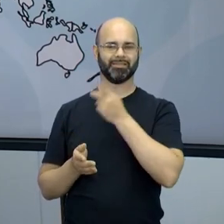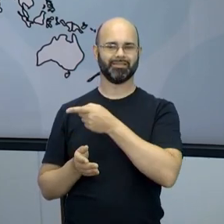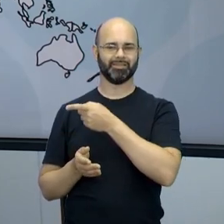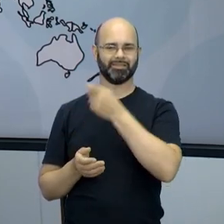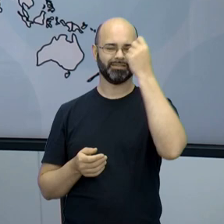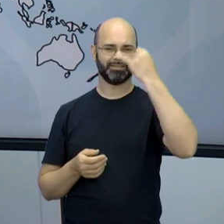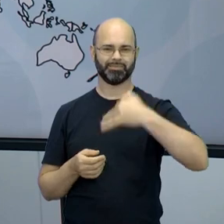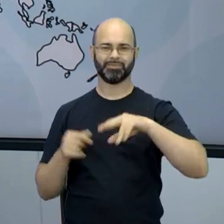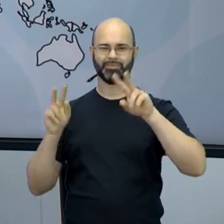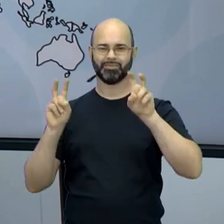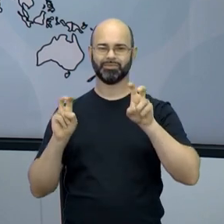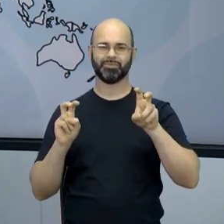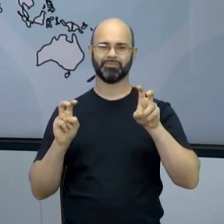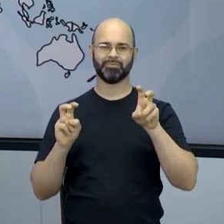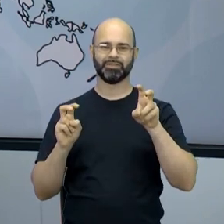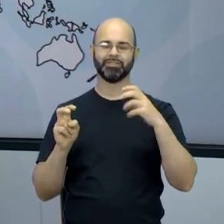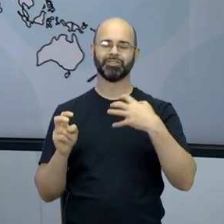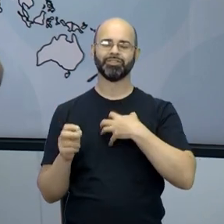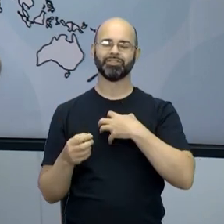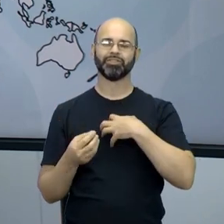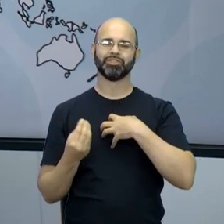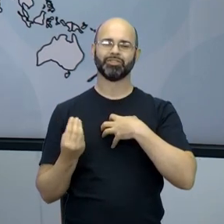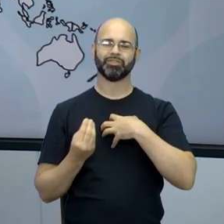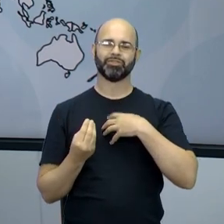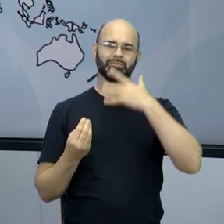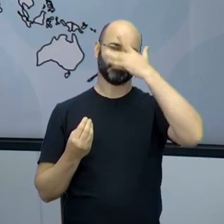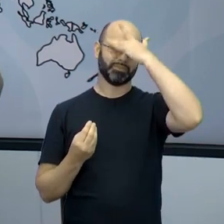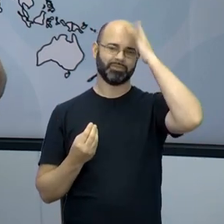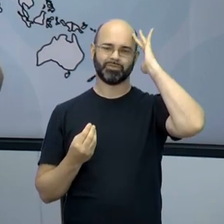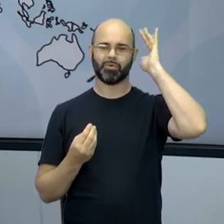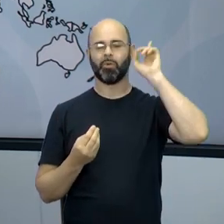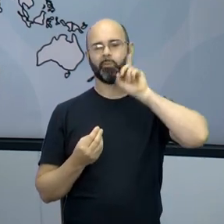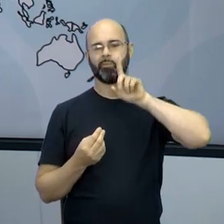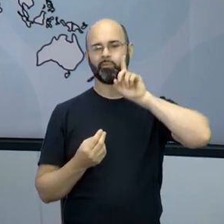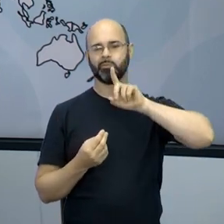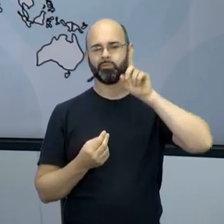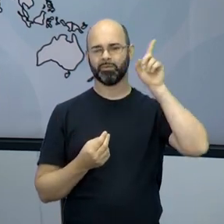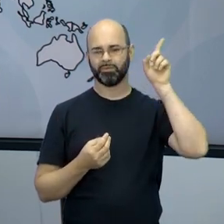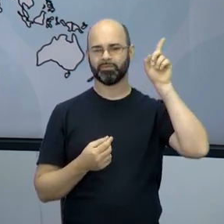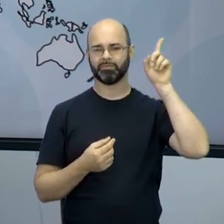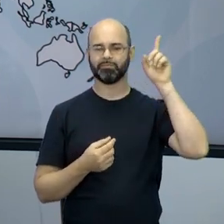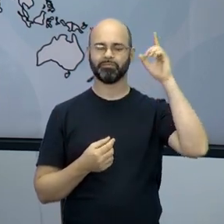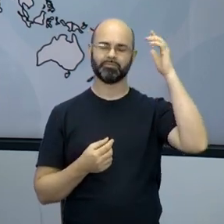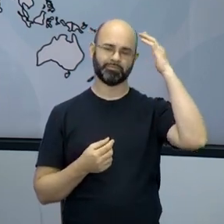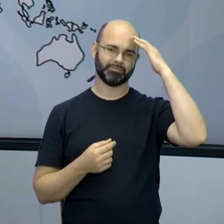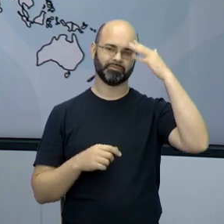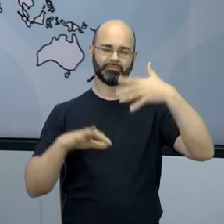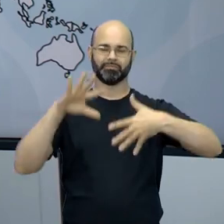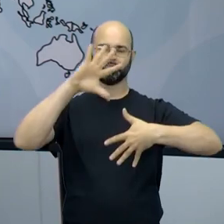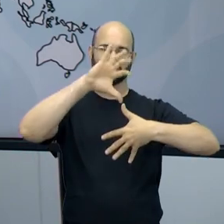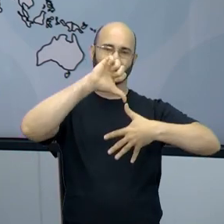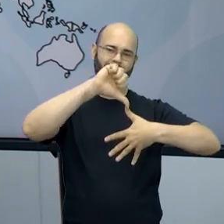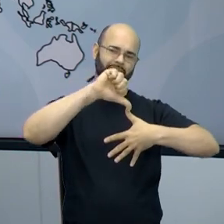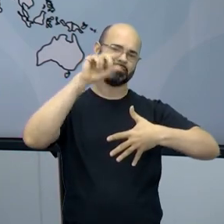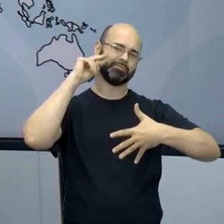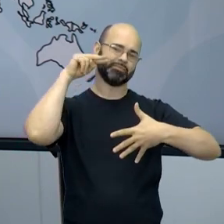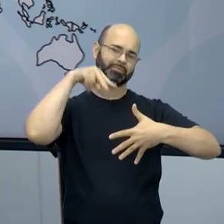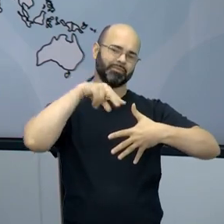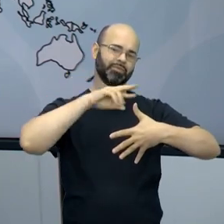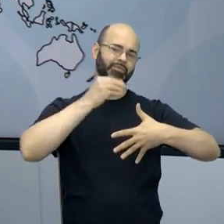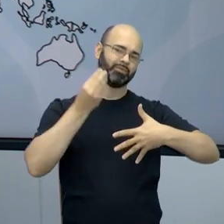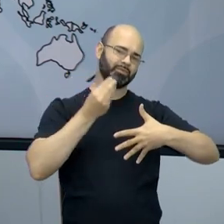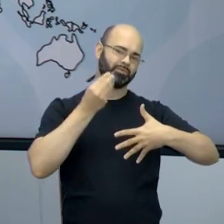discurso sobre a forma como o americano entende a América do Sul, mas ele sabe que há países